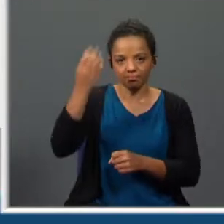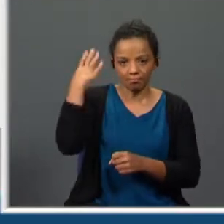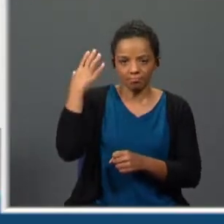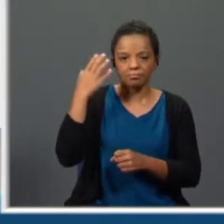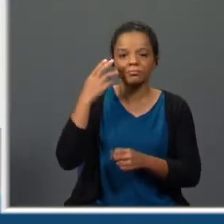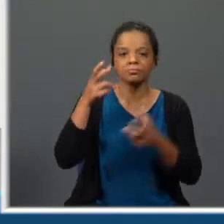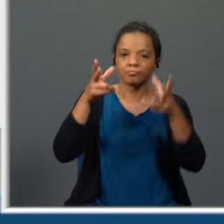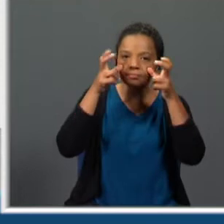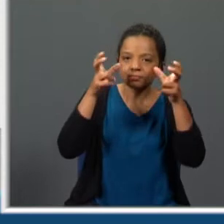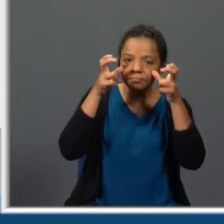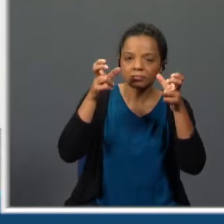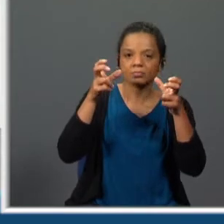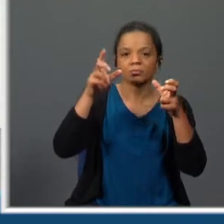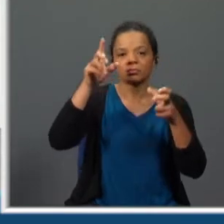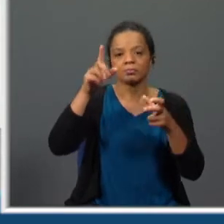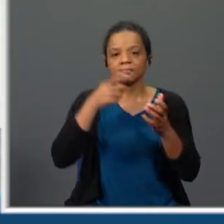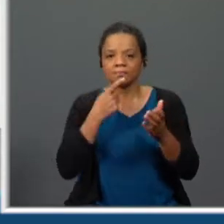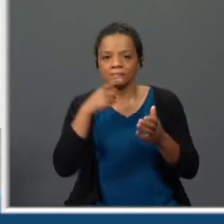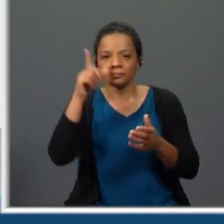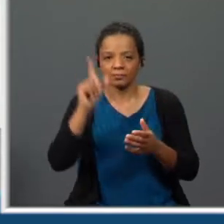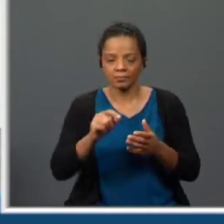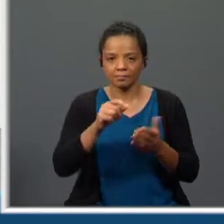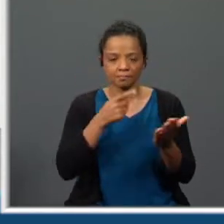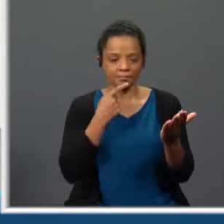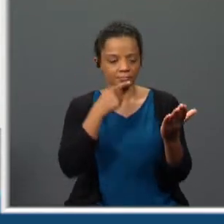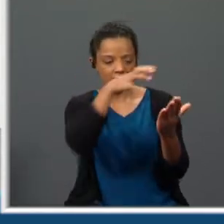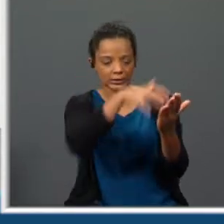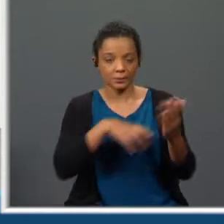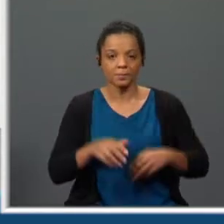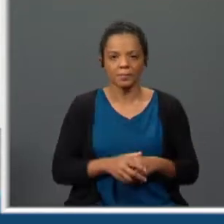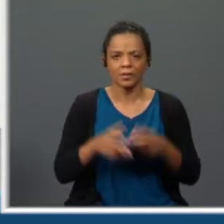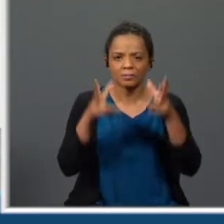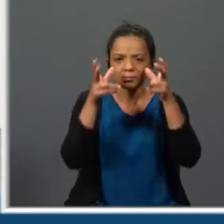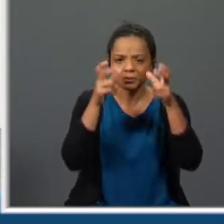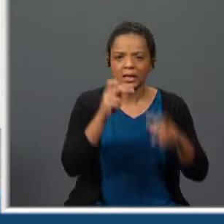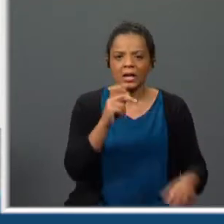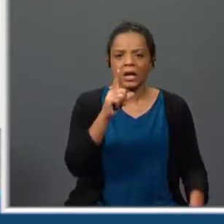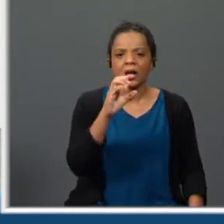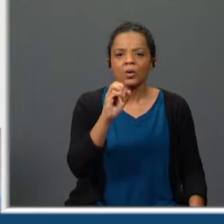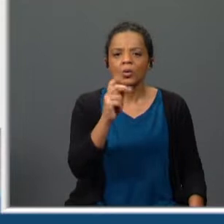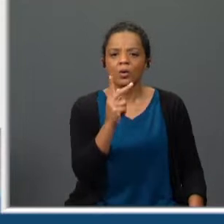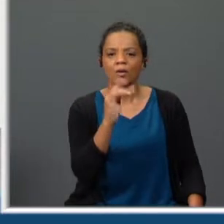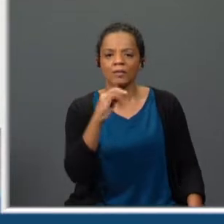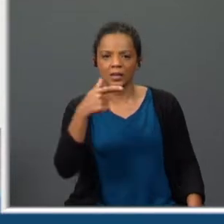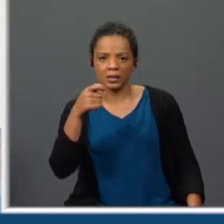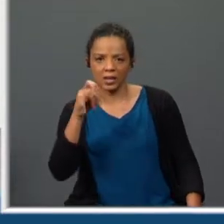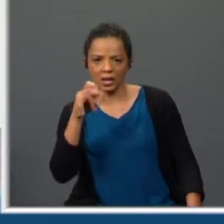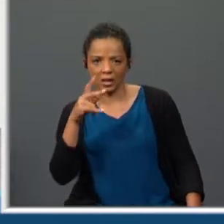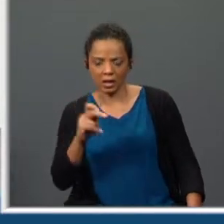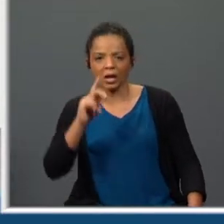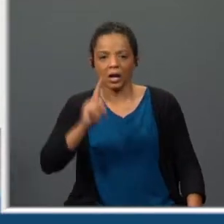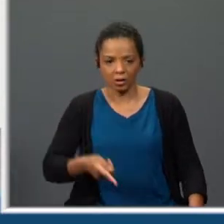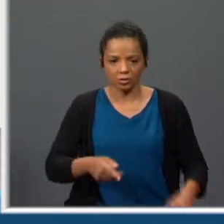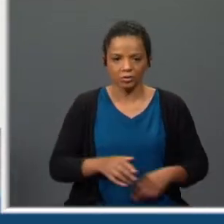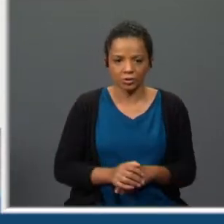do oral e de educação literária. Vamos ouvir atentamente a definição de Alcoviteira, apresentada pela rubrica